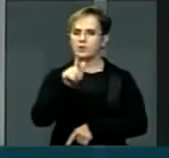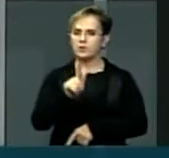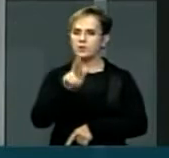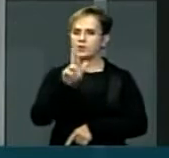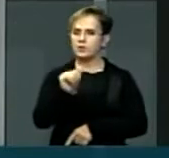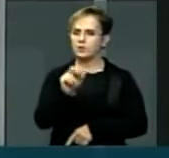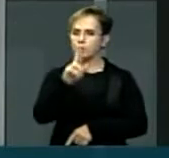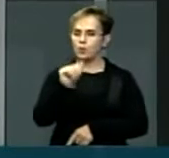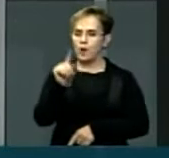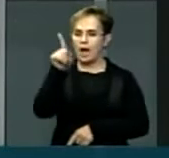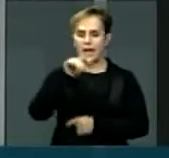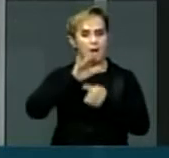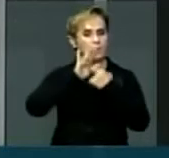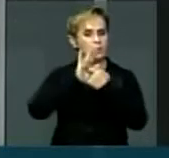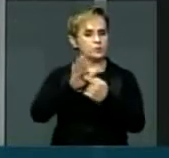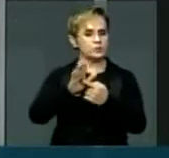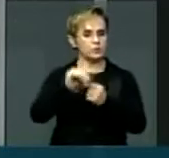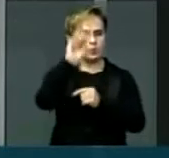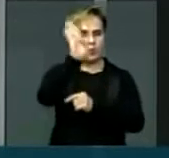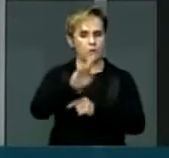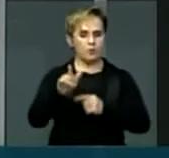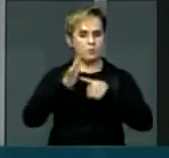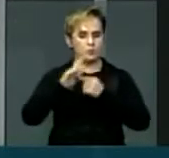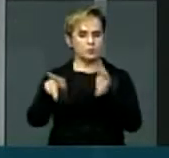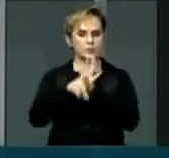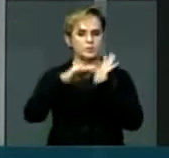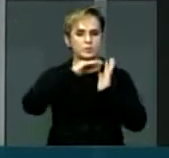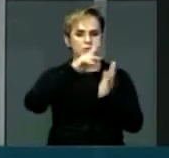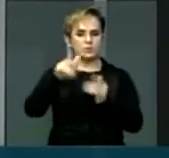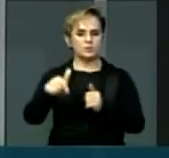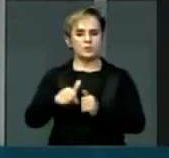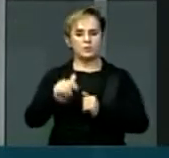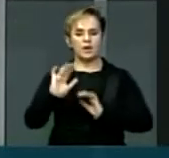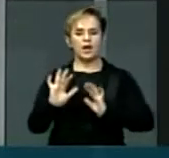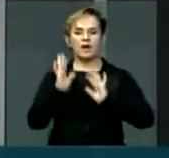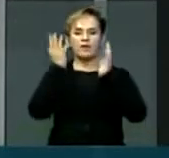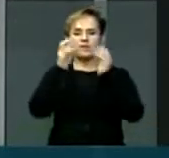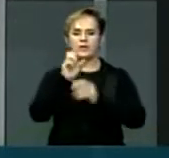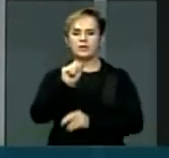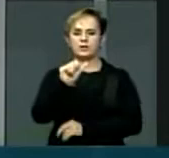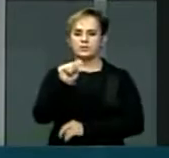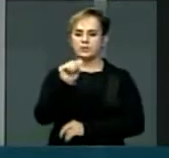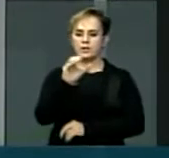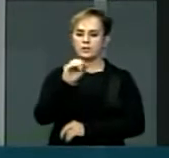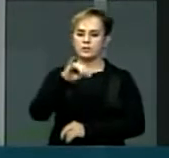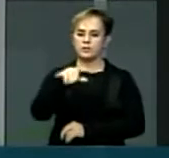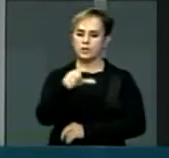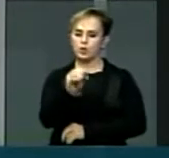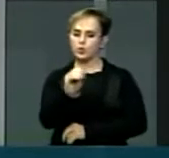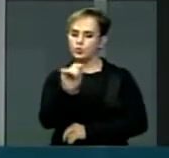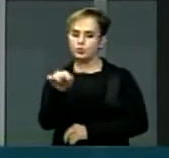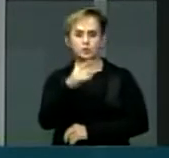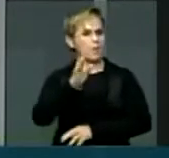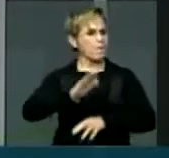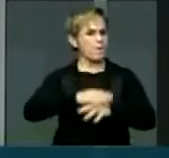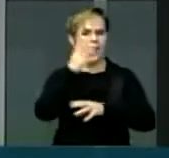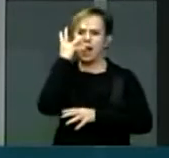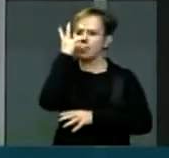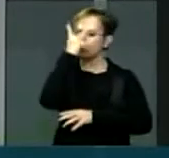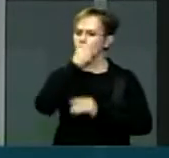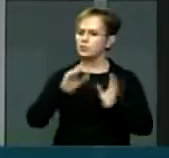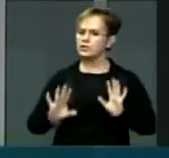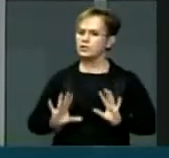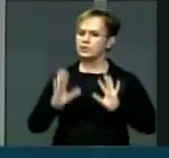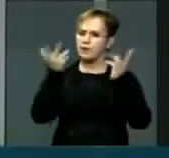transmitiu para o Brasil e para o mundo o São João, que é a mais bela atividade, a mais bela festa popular do